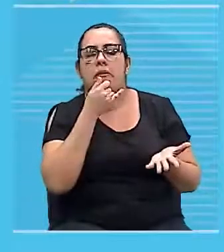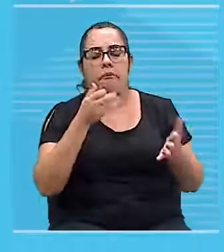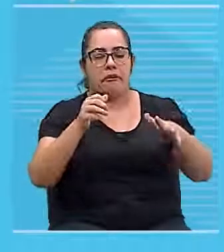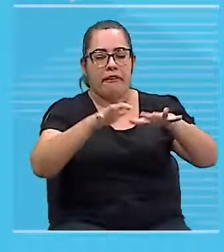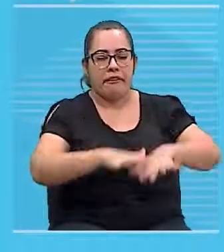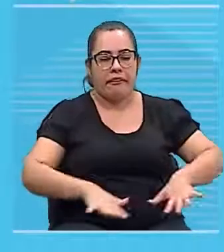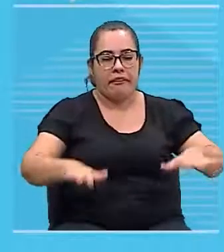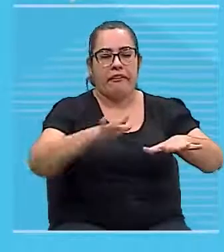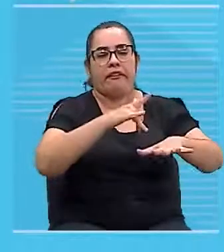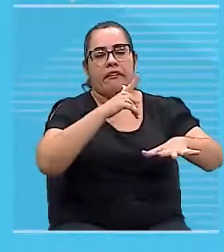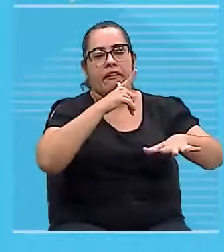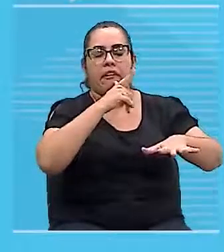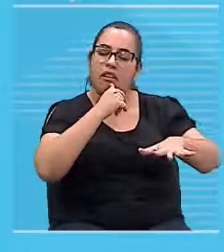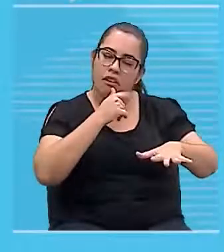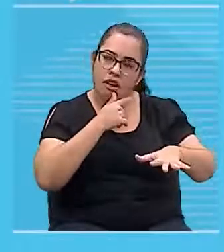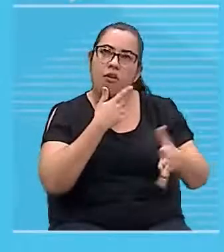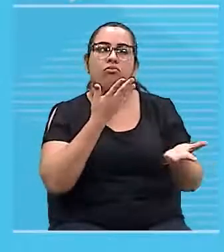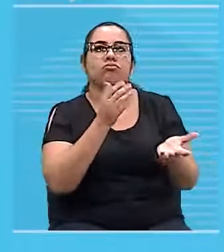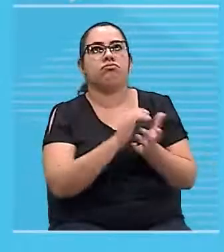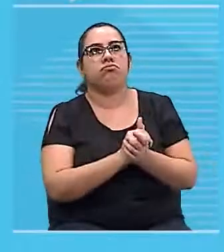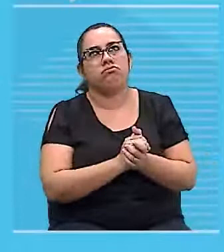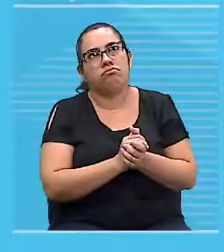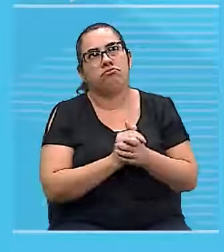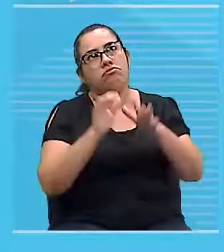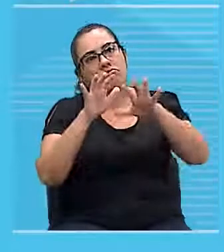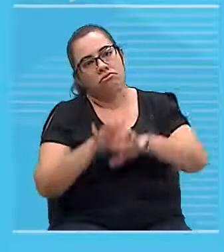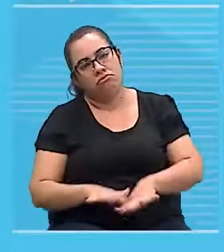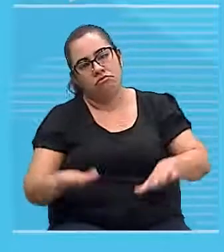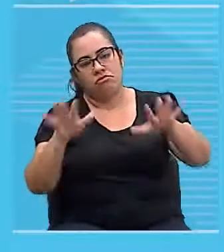esse meio é o ar,